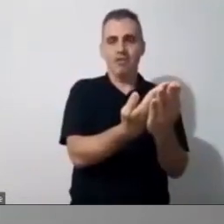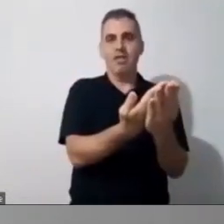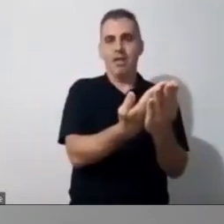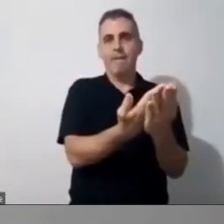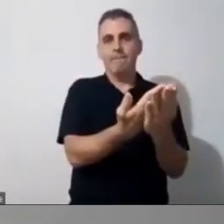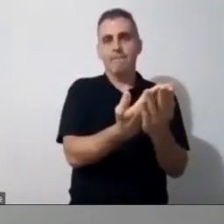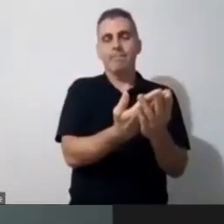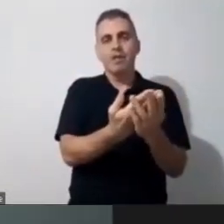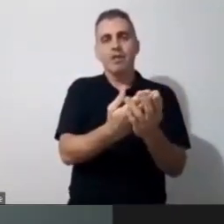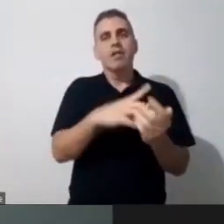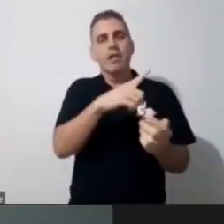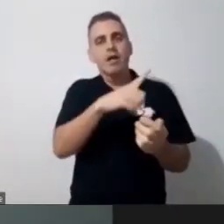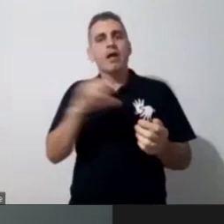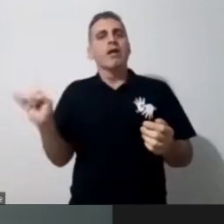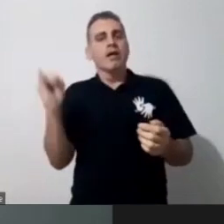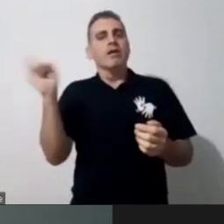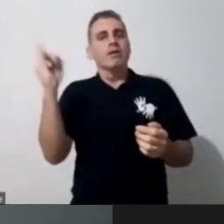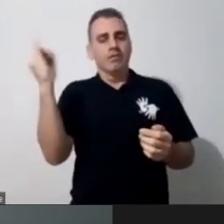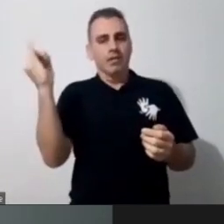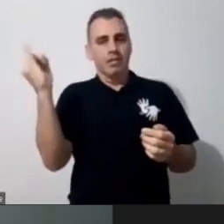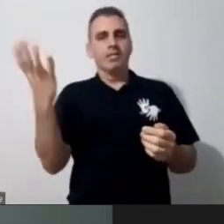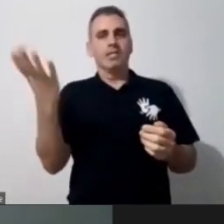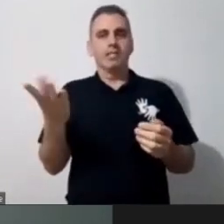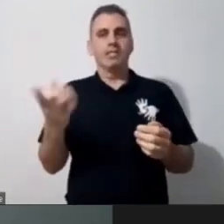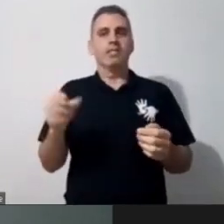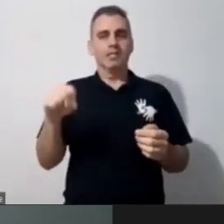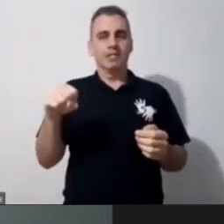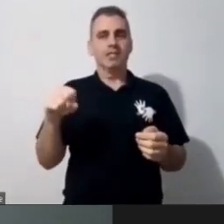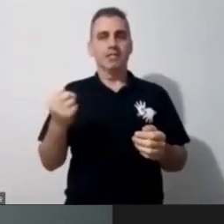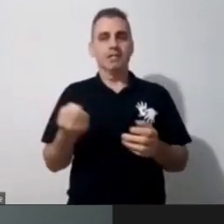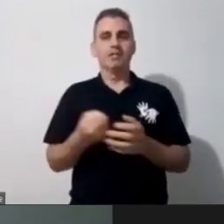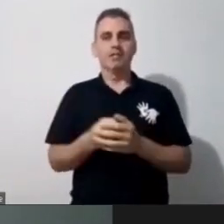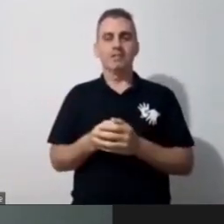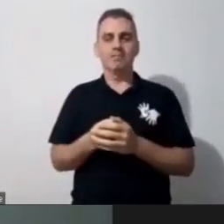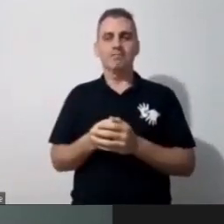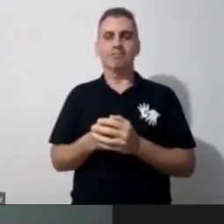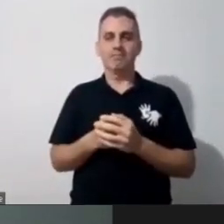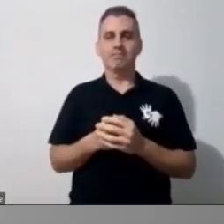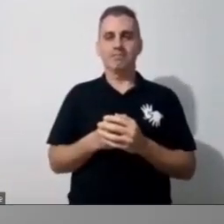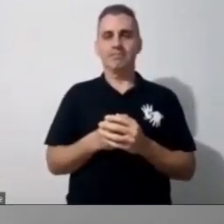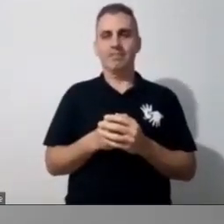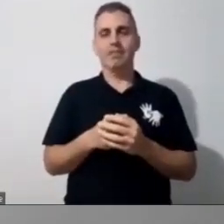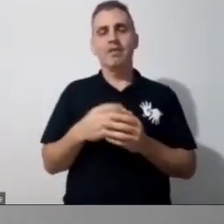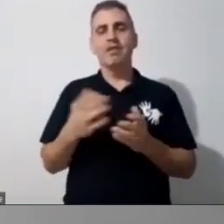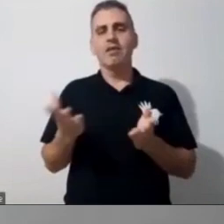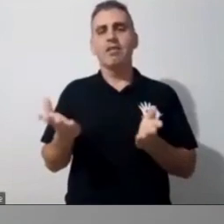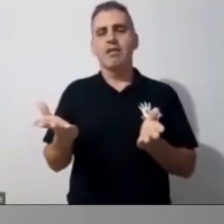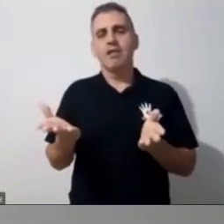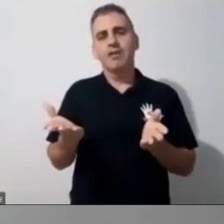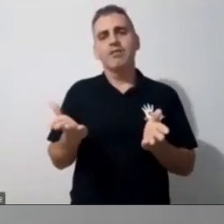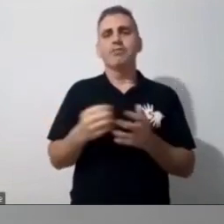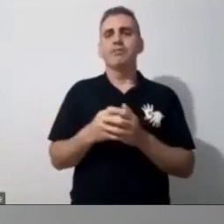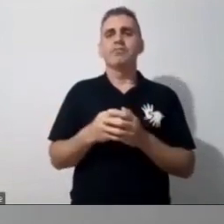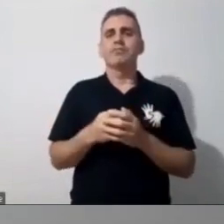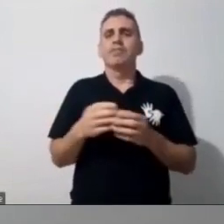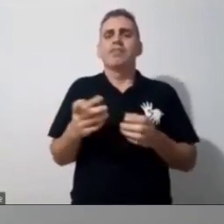importante, assim, a gente ver. Oi? É um combo. É, é, ai, gente, quem